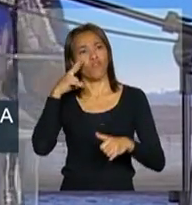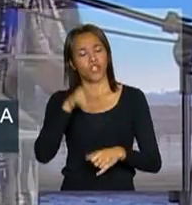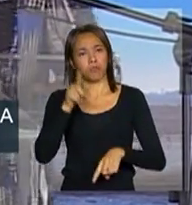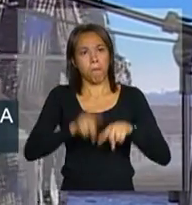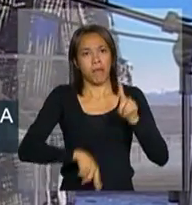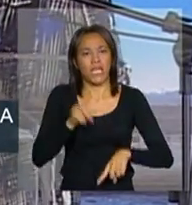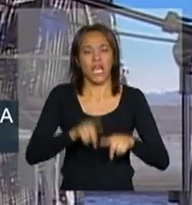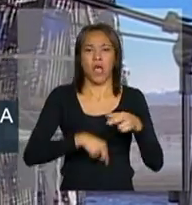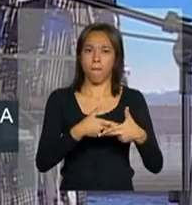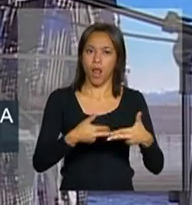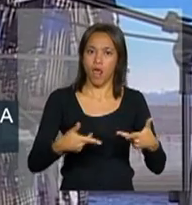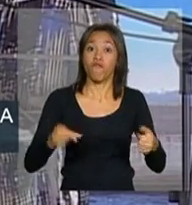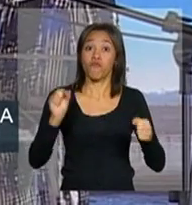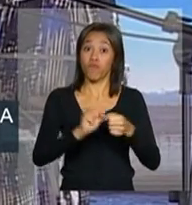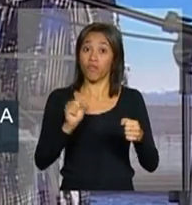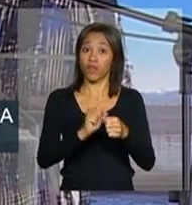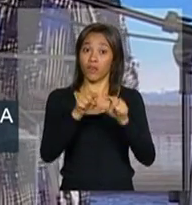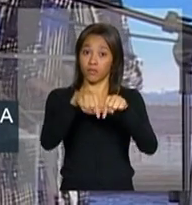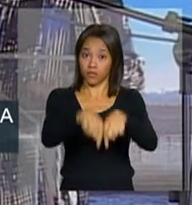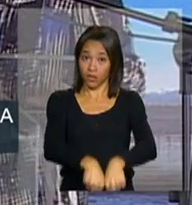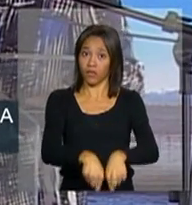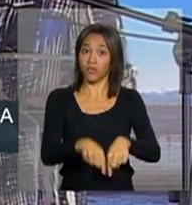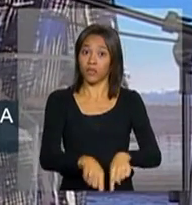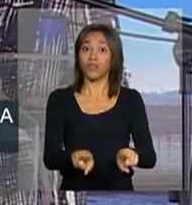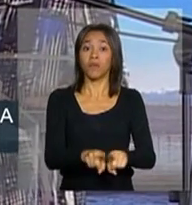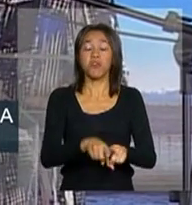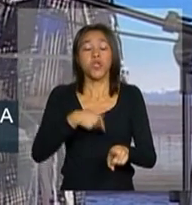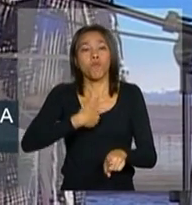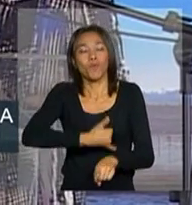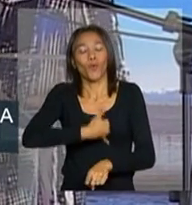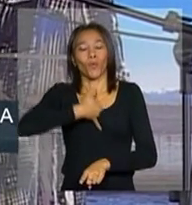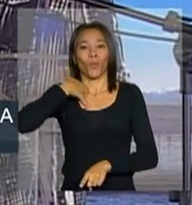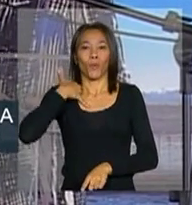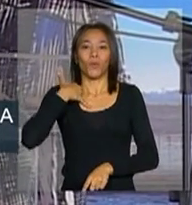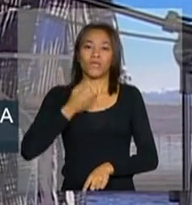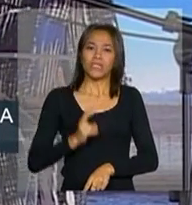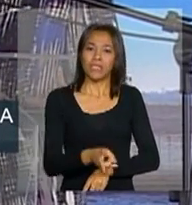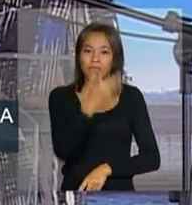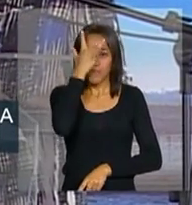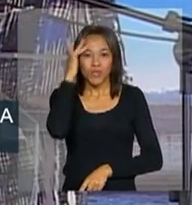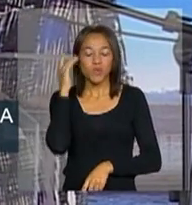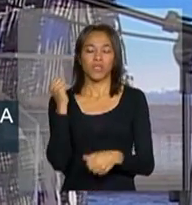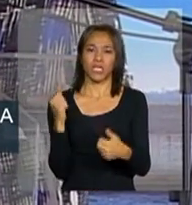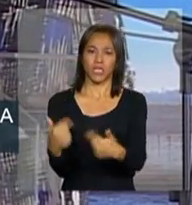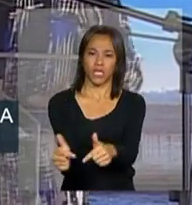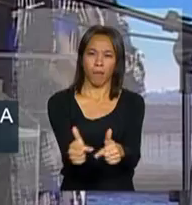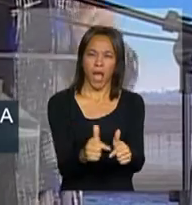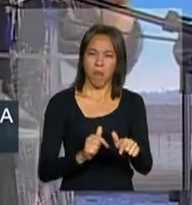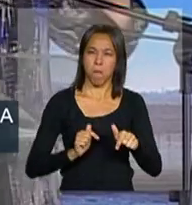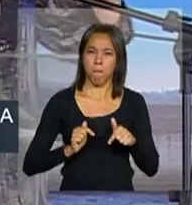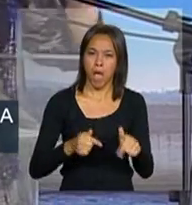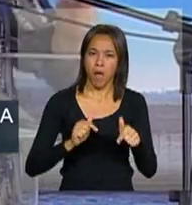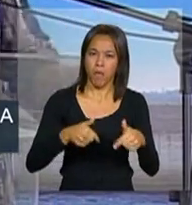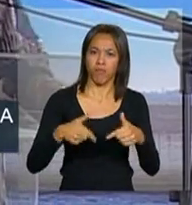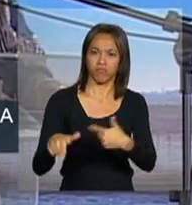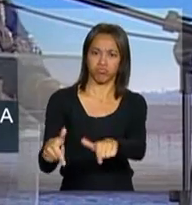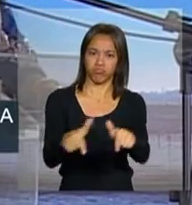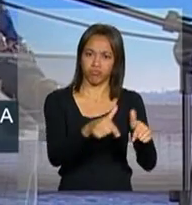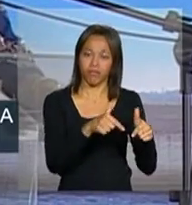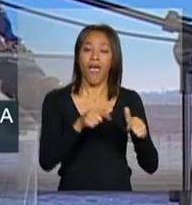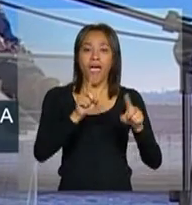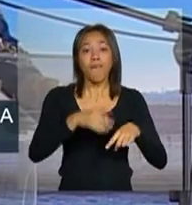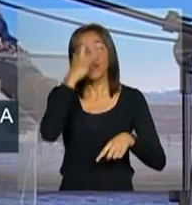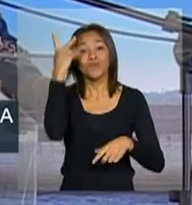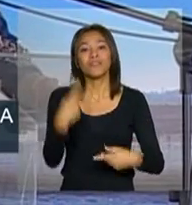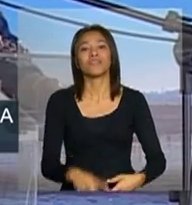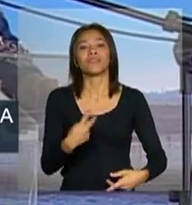foram produzidos aqui. Me orgulho do fato de que os trabalhadores que a construíram são